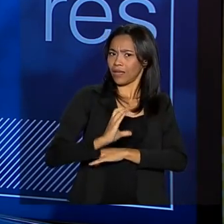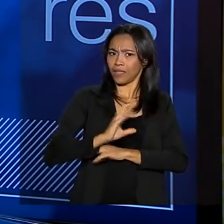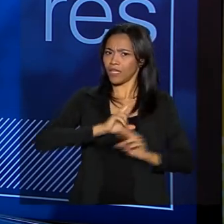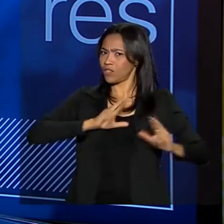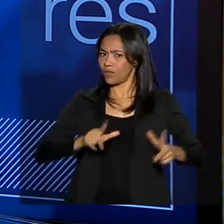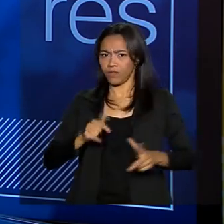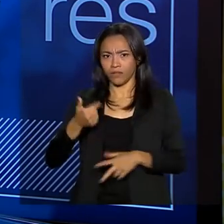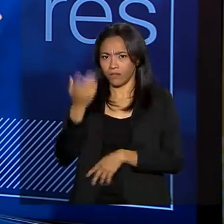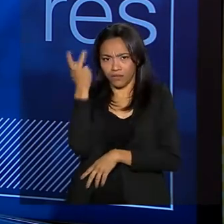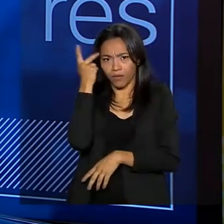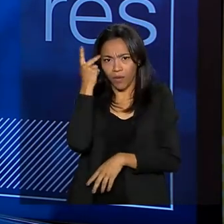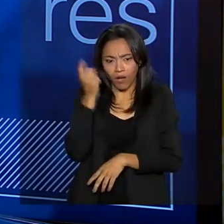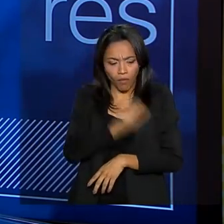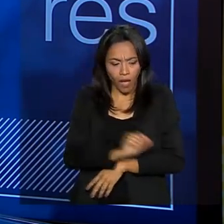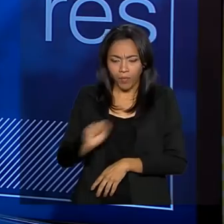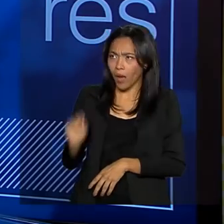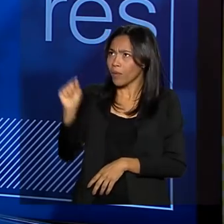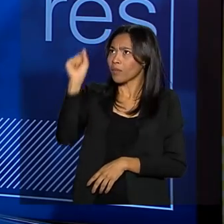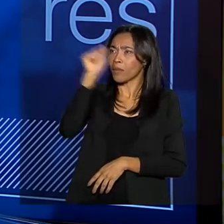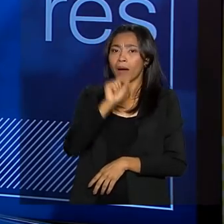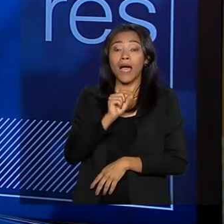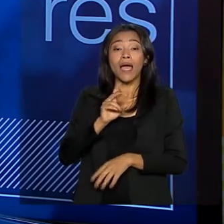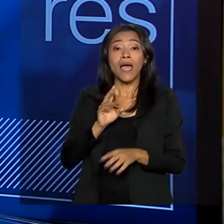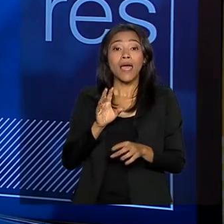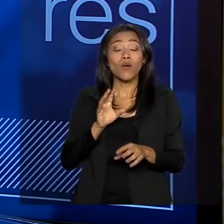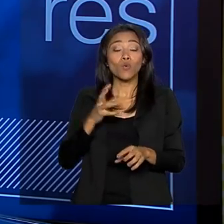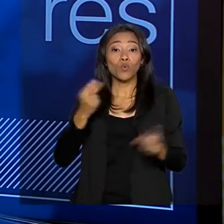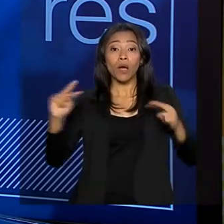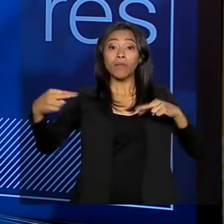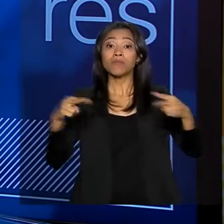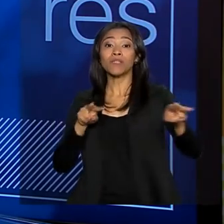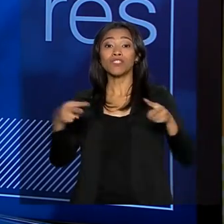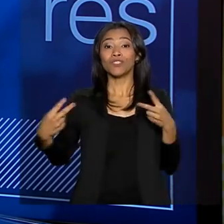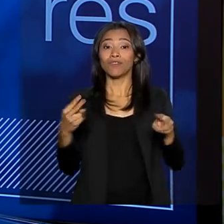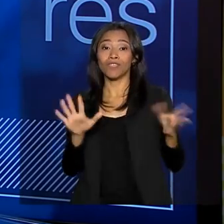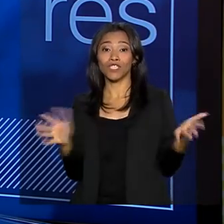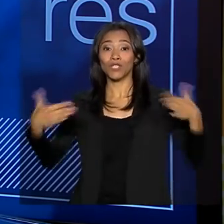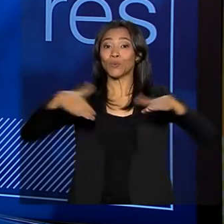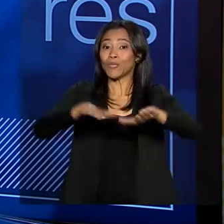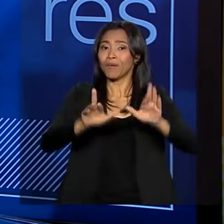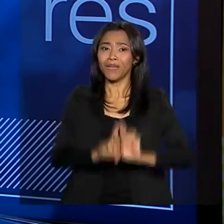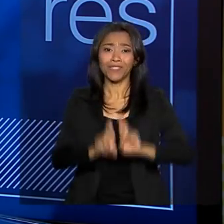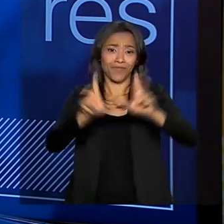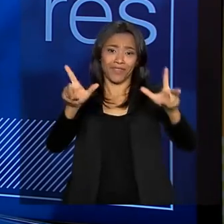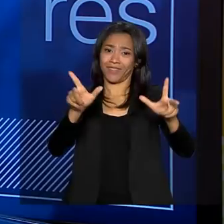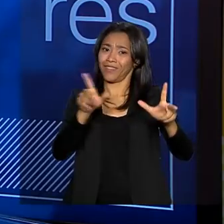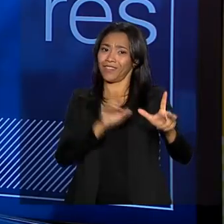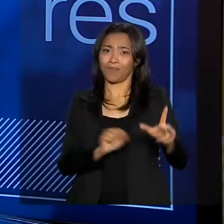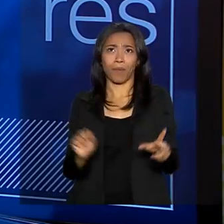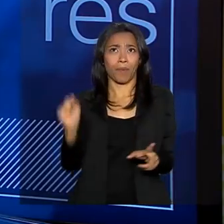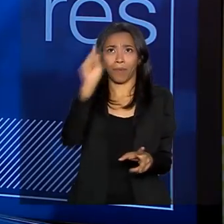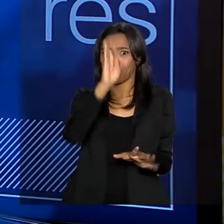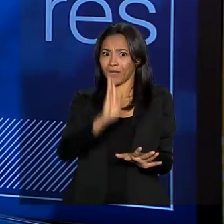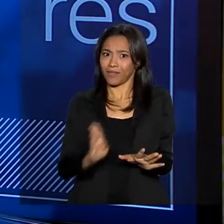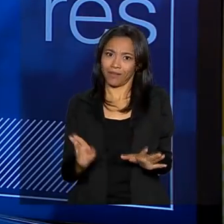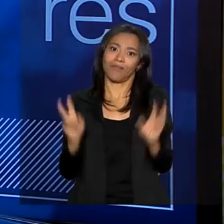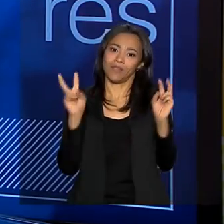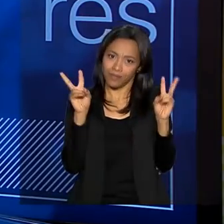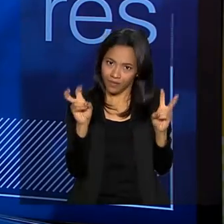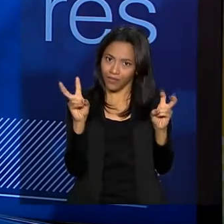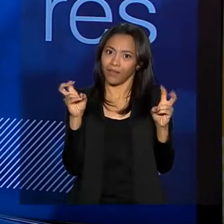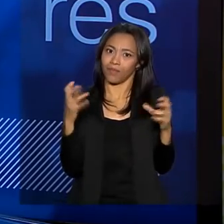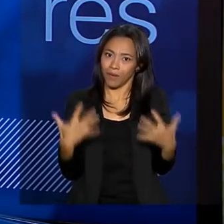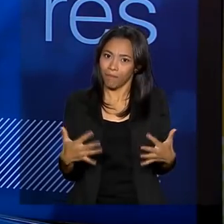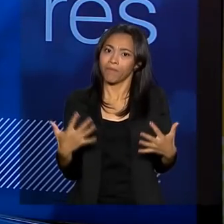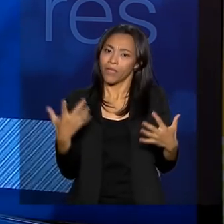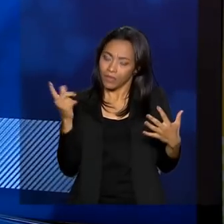São Paulo. Então, consegue entender a dimensão deste país, a pluralidade e diversidade, e trabalhar o tema inclusão. Mas